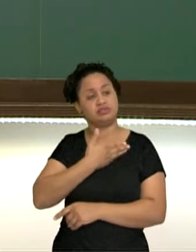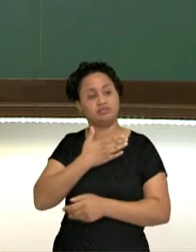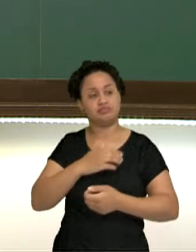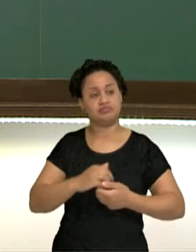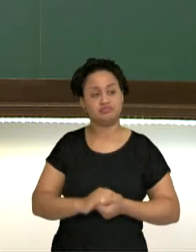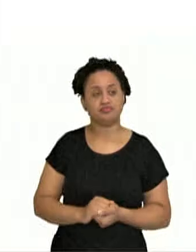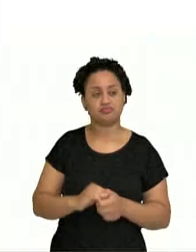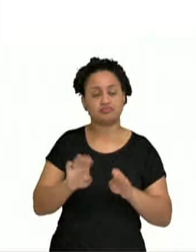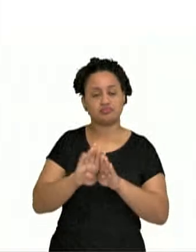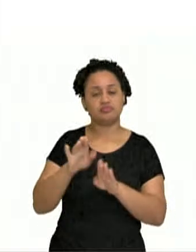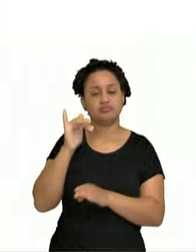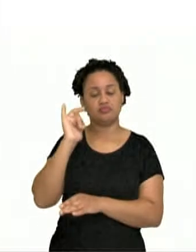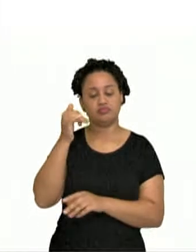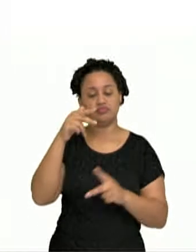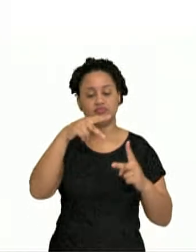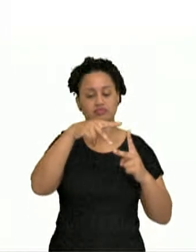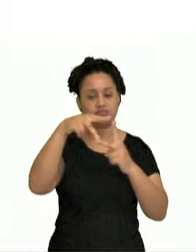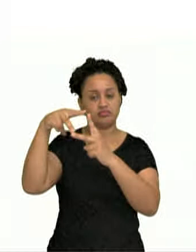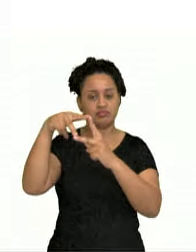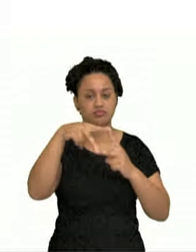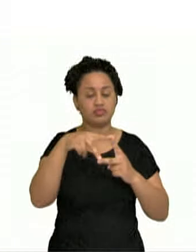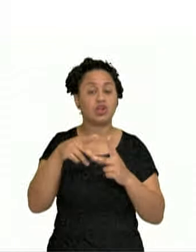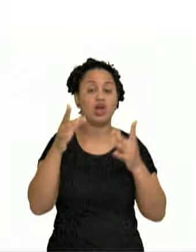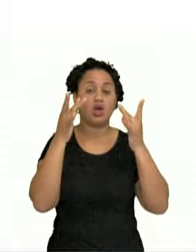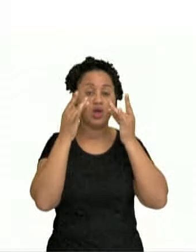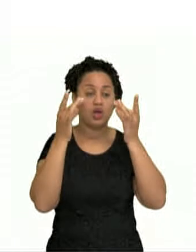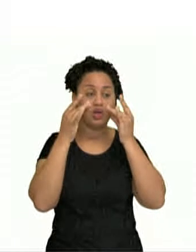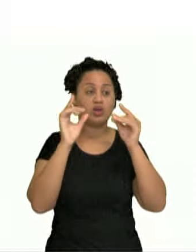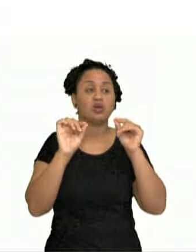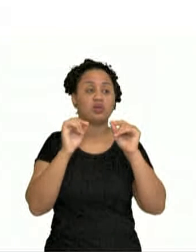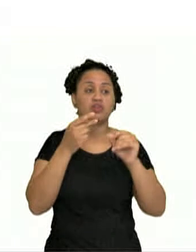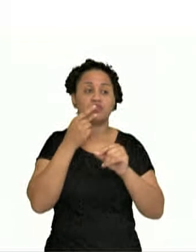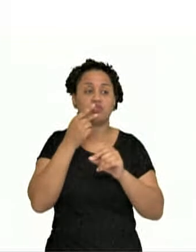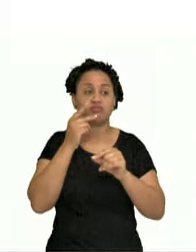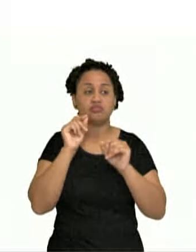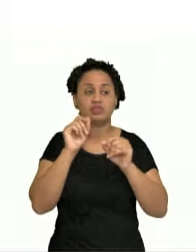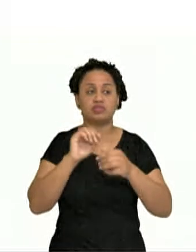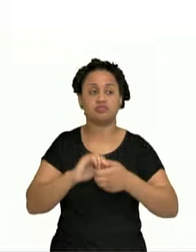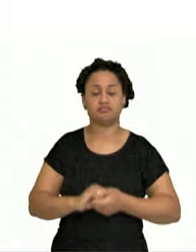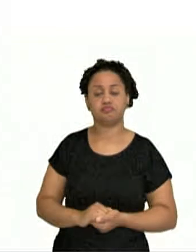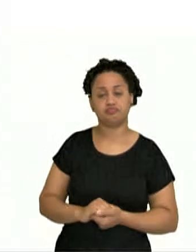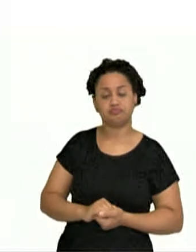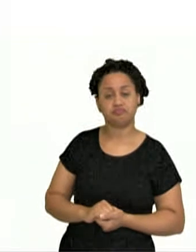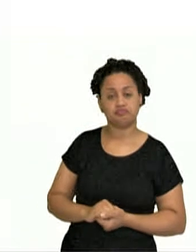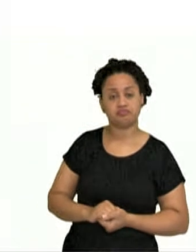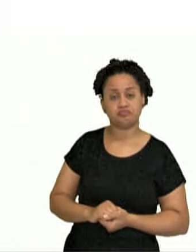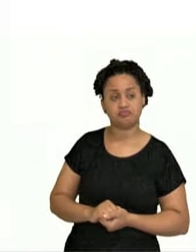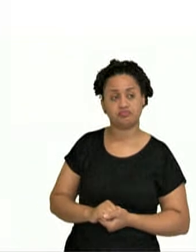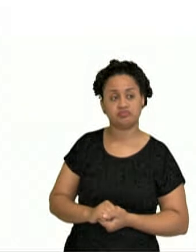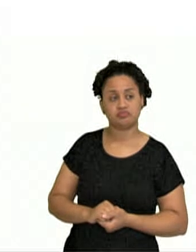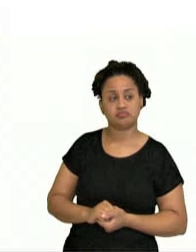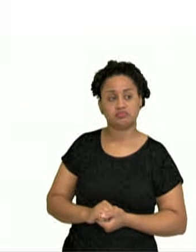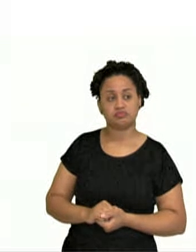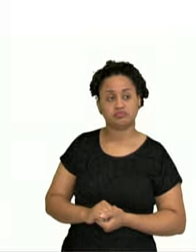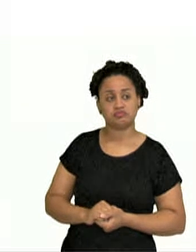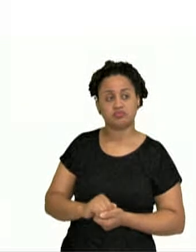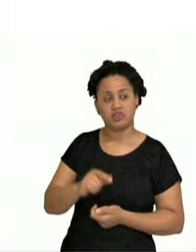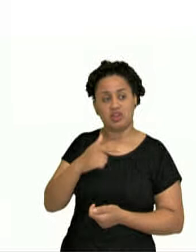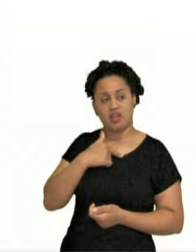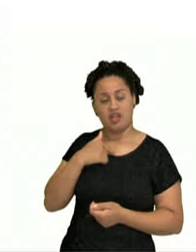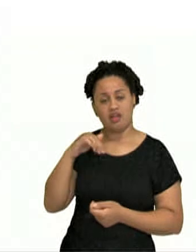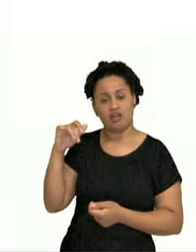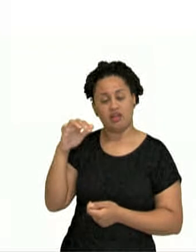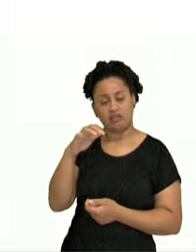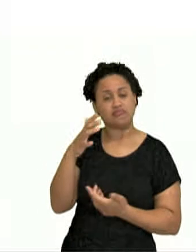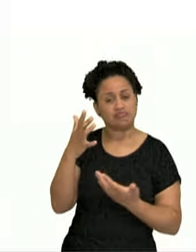E temos aqui a historinha do gaturinho, que ele diz assim, Miro na aranhita, que linda, que simpática, ela aranhita, que compradora, que carismática,